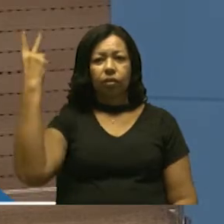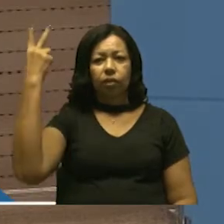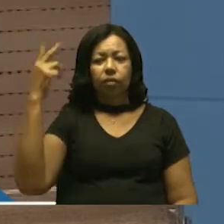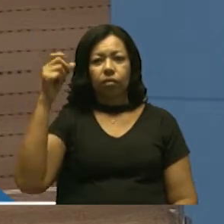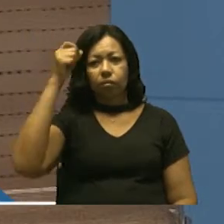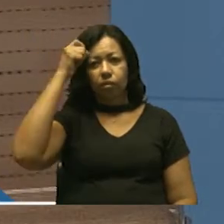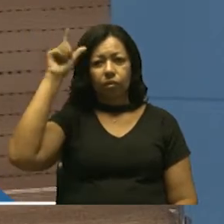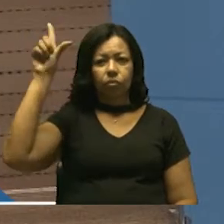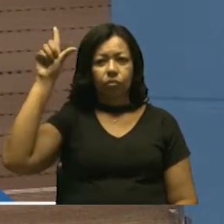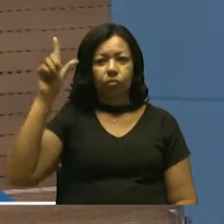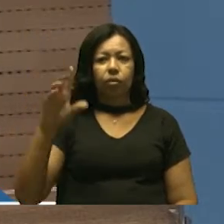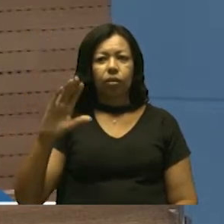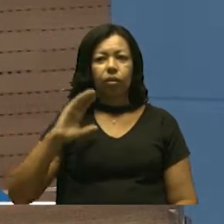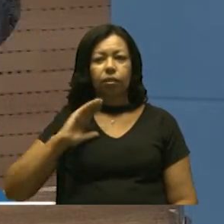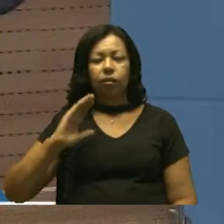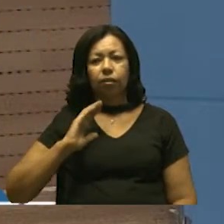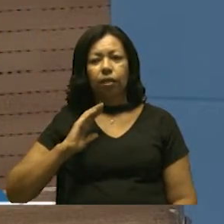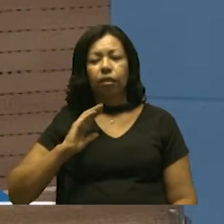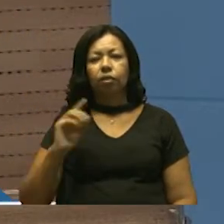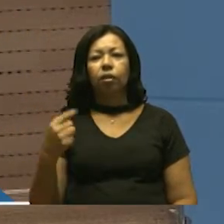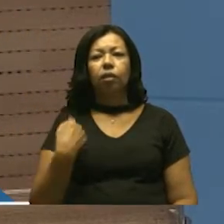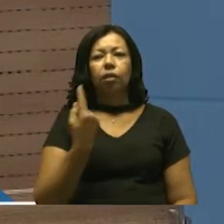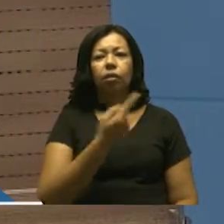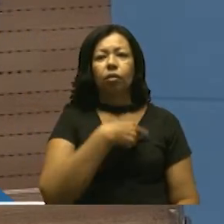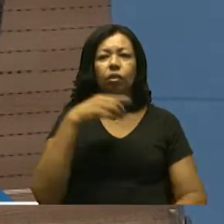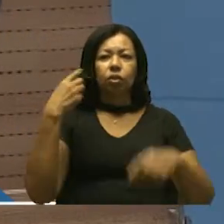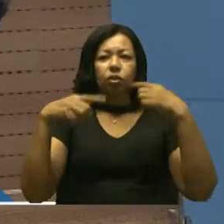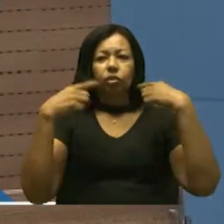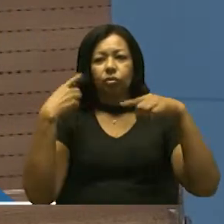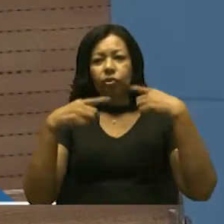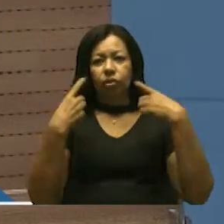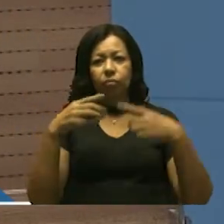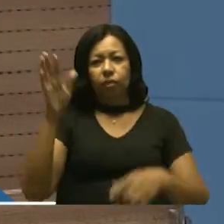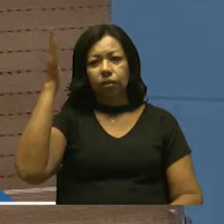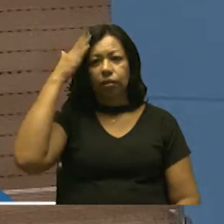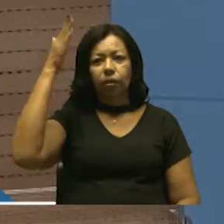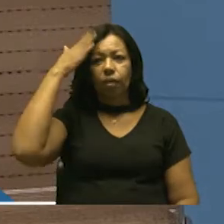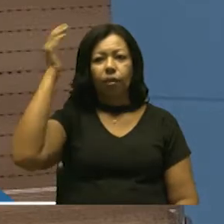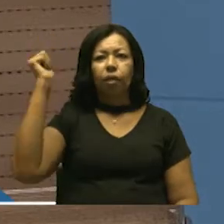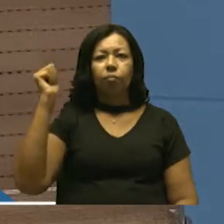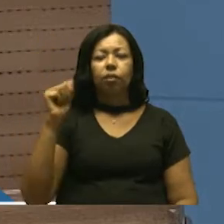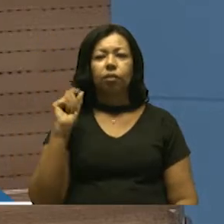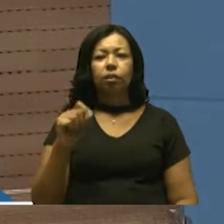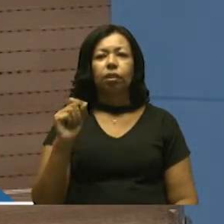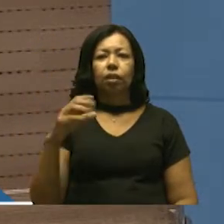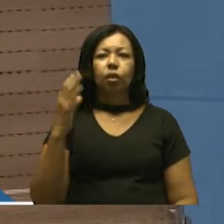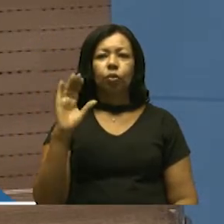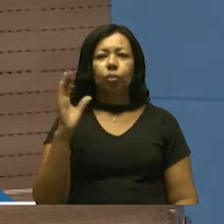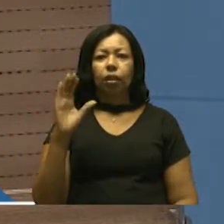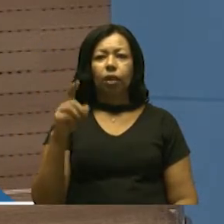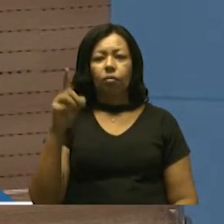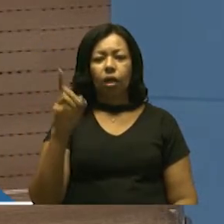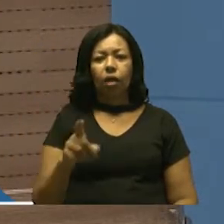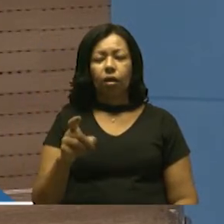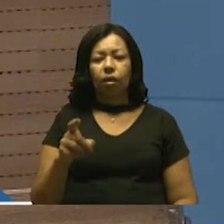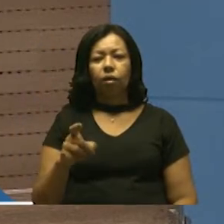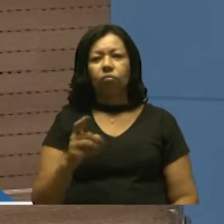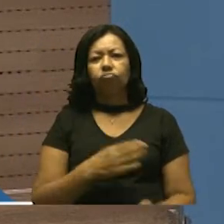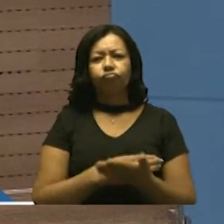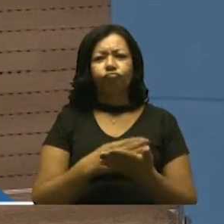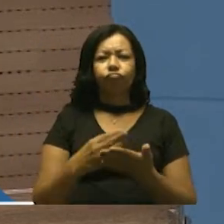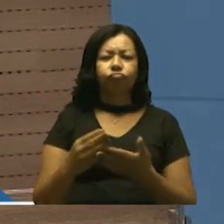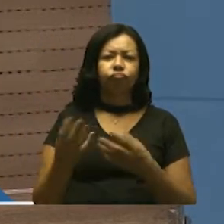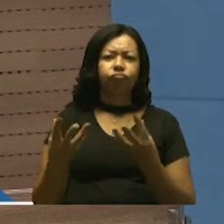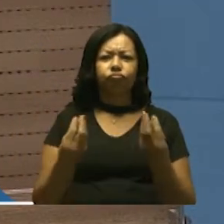cultura da nossa cidade. E nós que discutimos e sabemos que Cubatão é um celeiro de